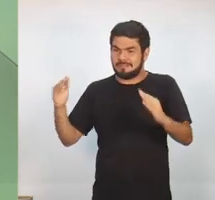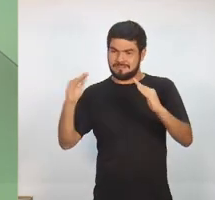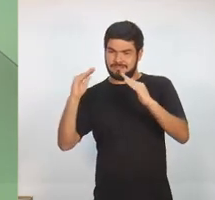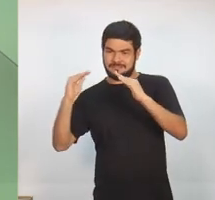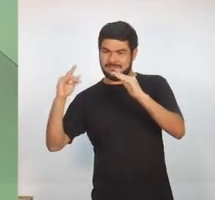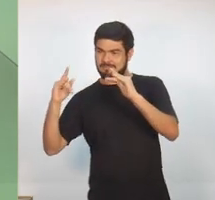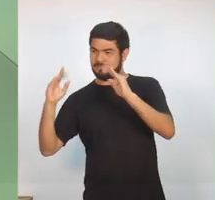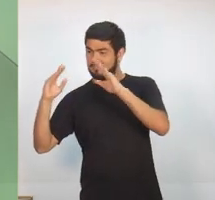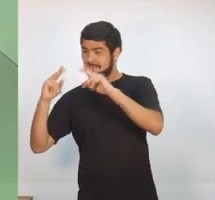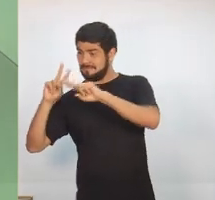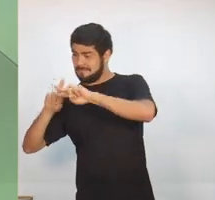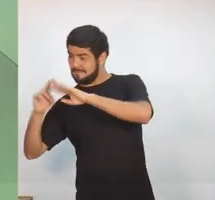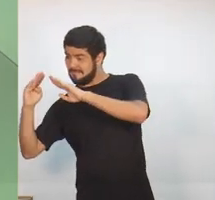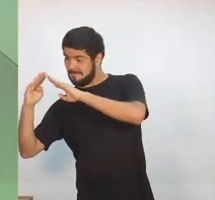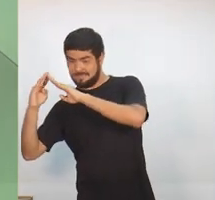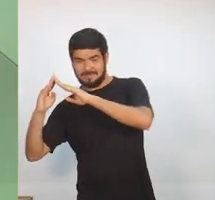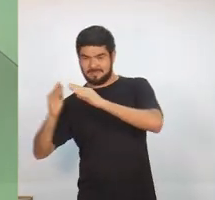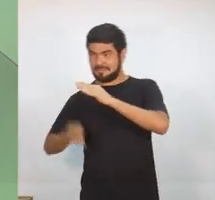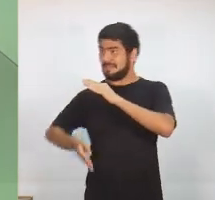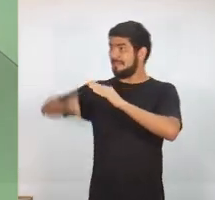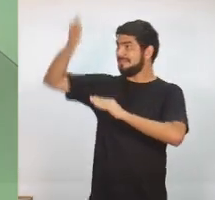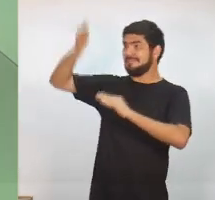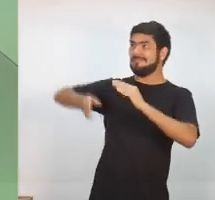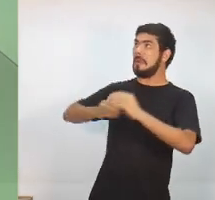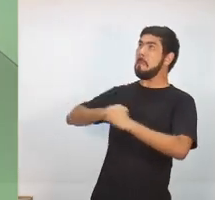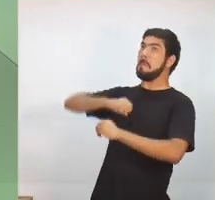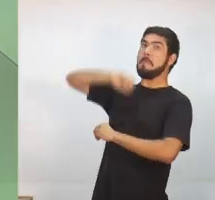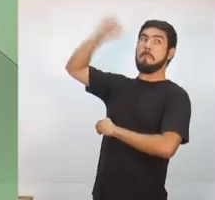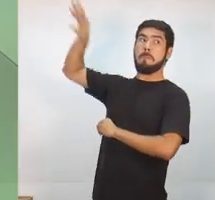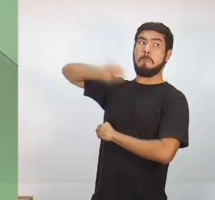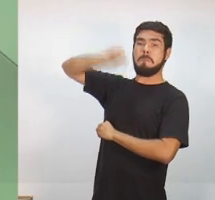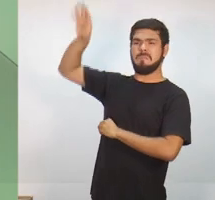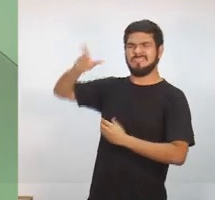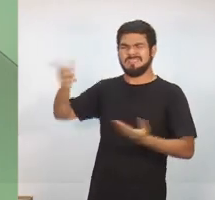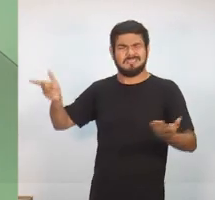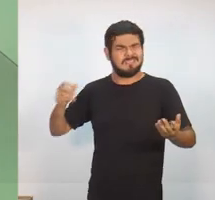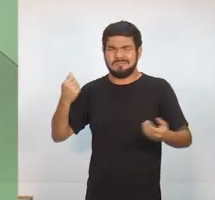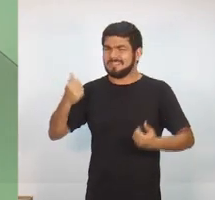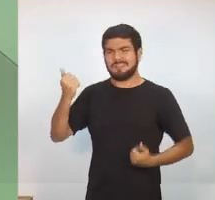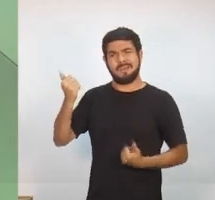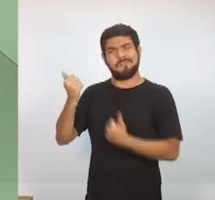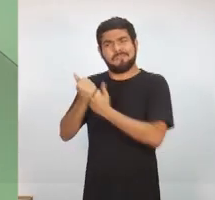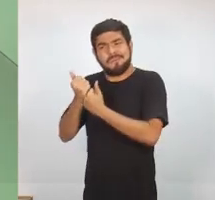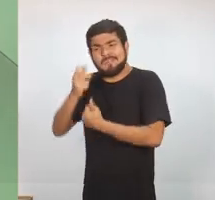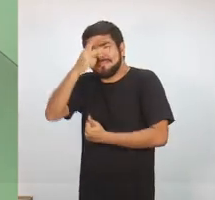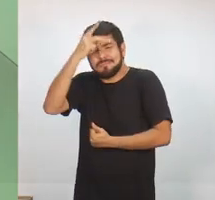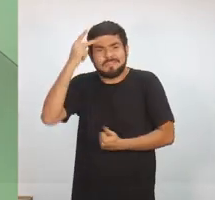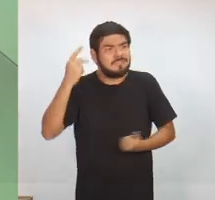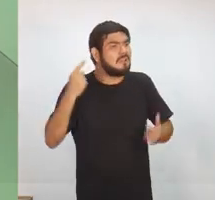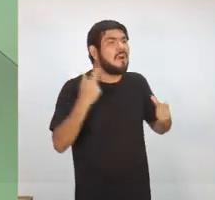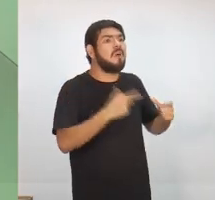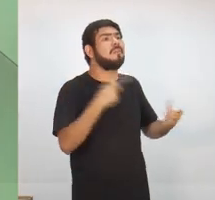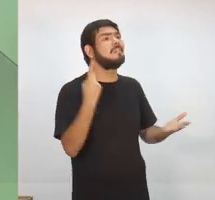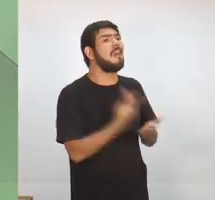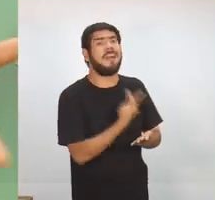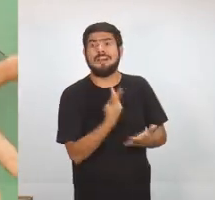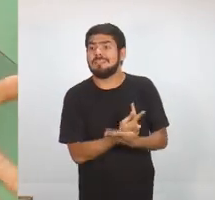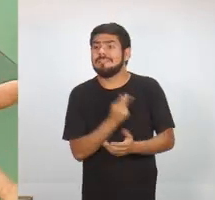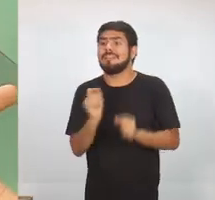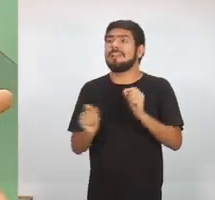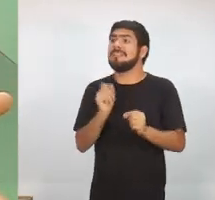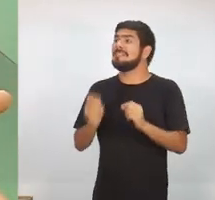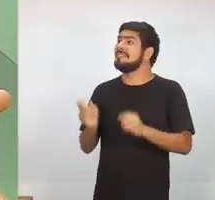empresas que garantem a segurança nos presídios e dar apoio para essas pessoas, e saber onde é que estão essas falhas. Quem está